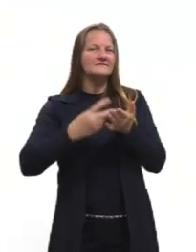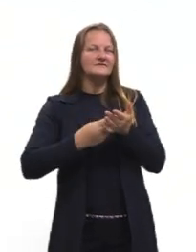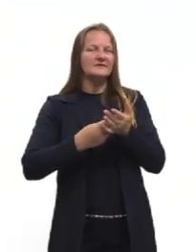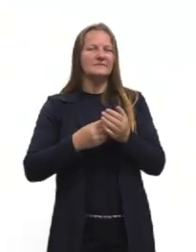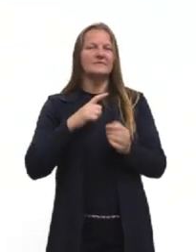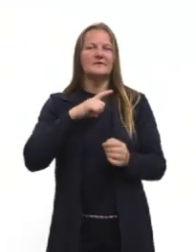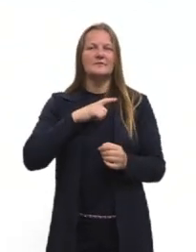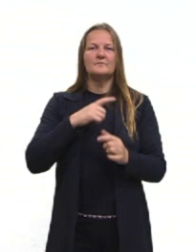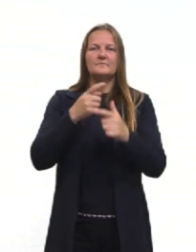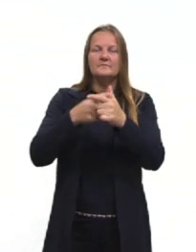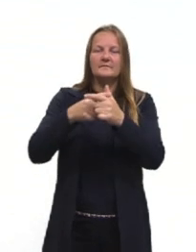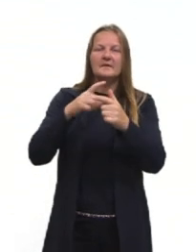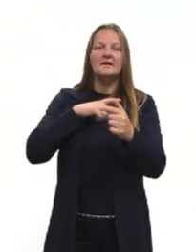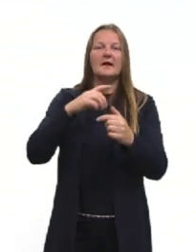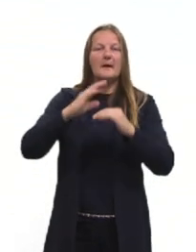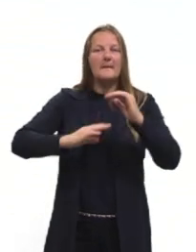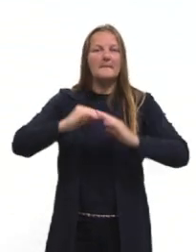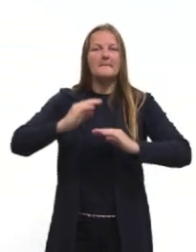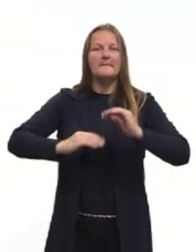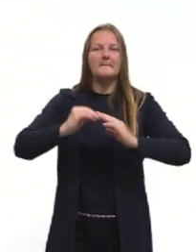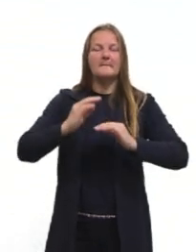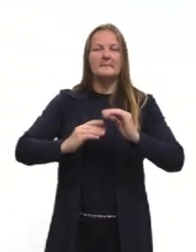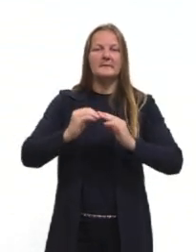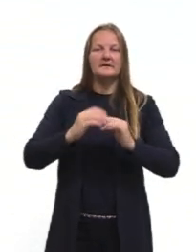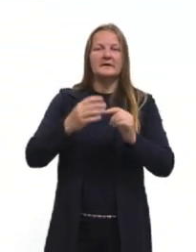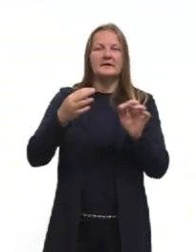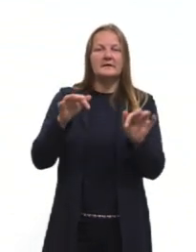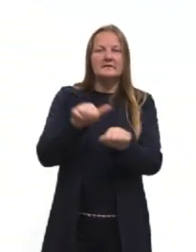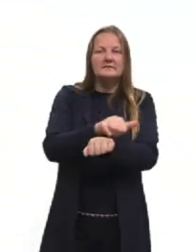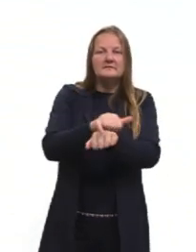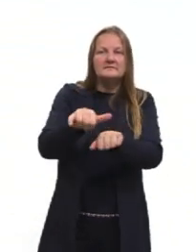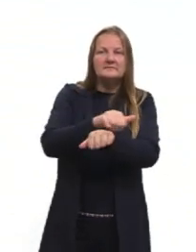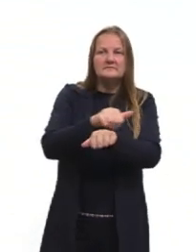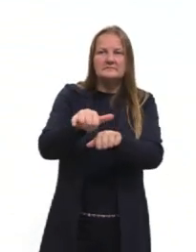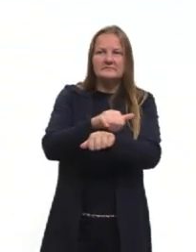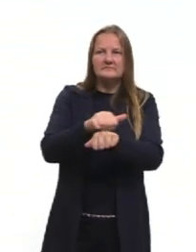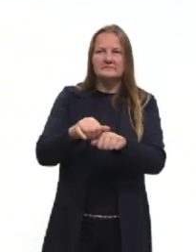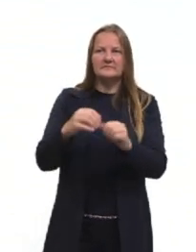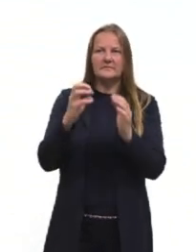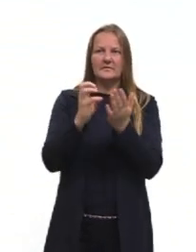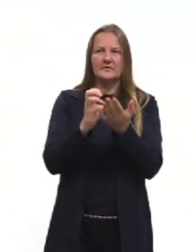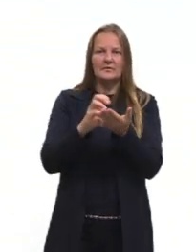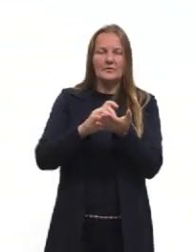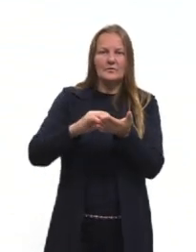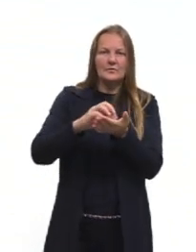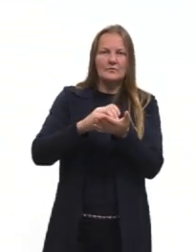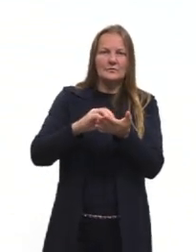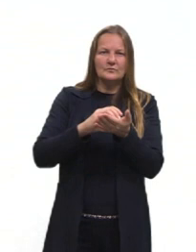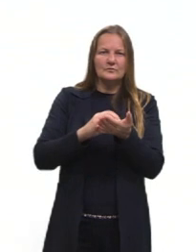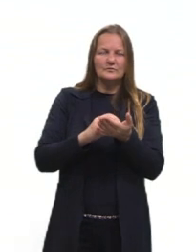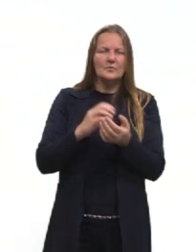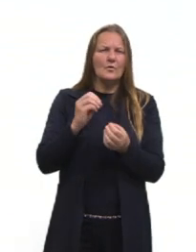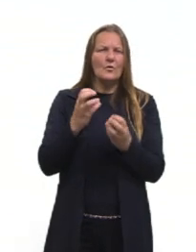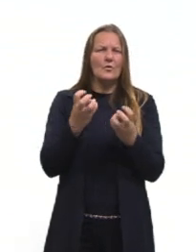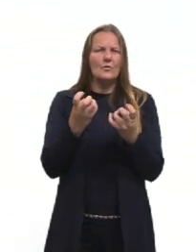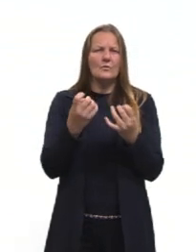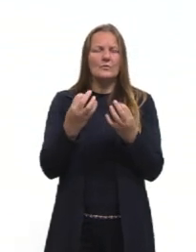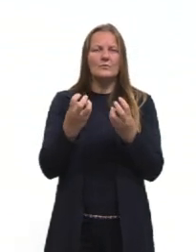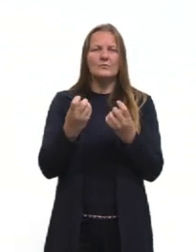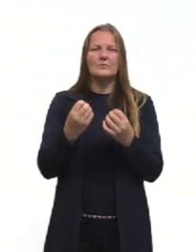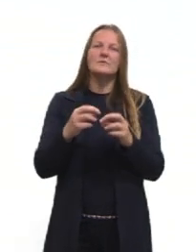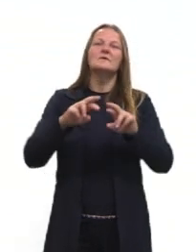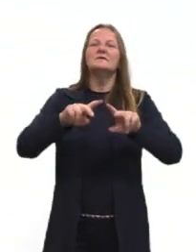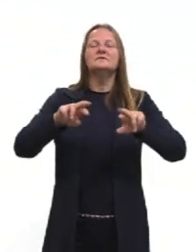problemas, em que se aplicam técnicas de contagem, é importante analisar e saber diferenciar